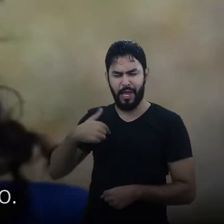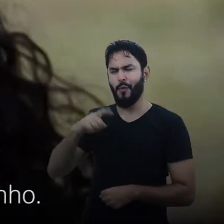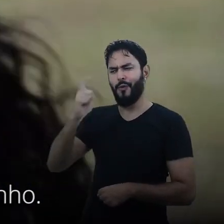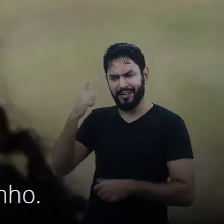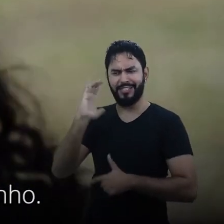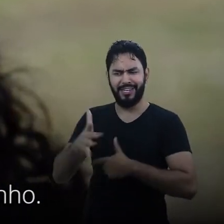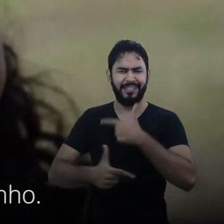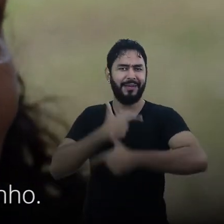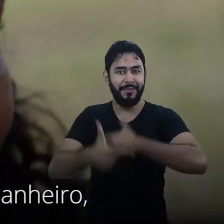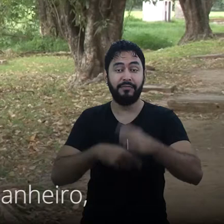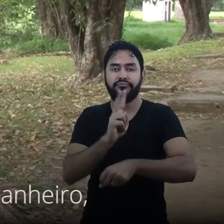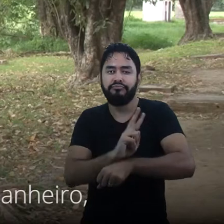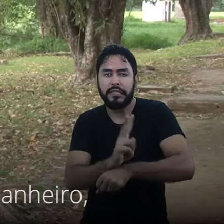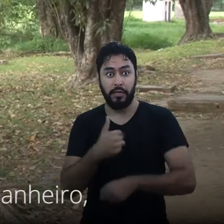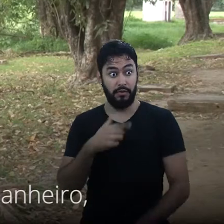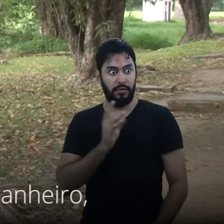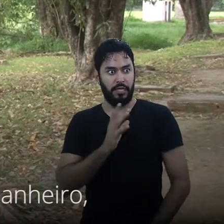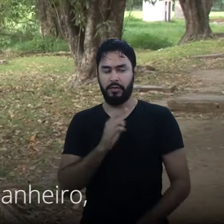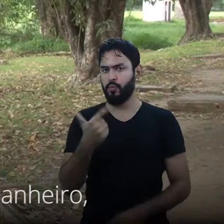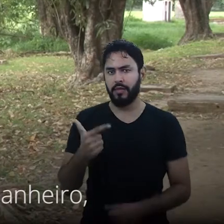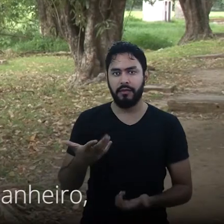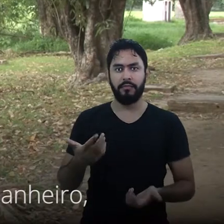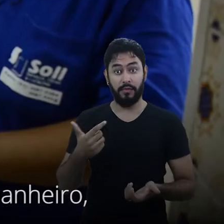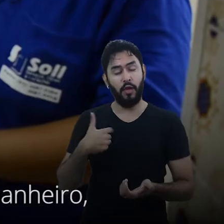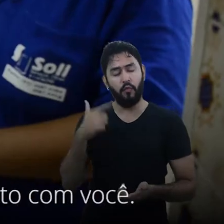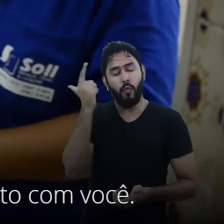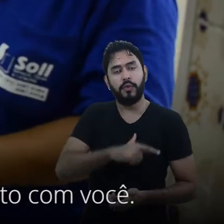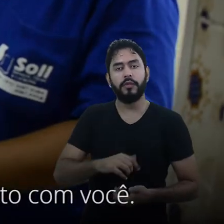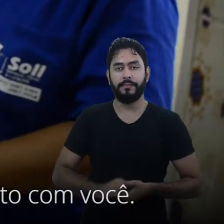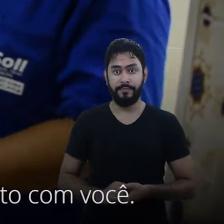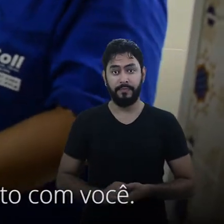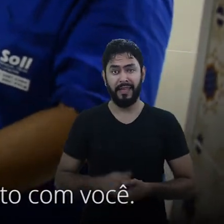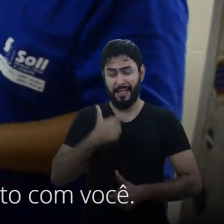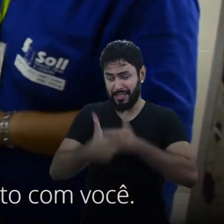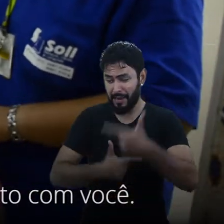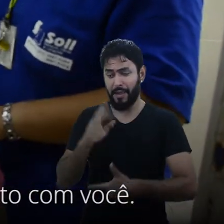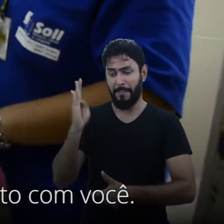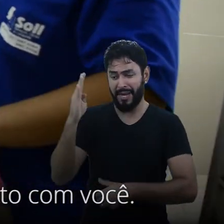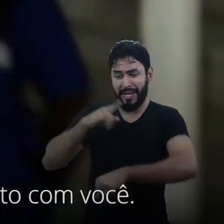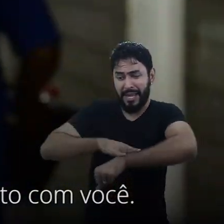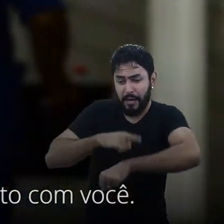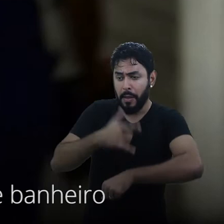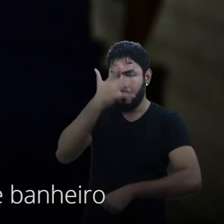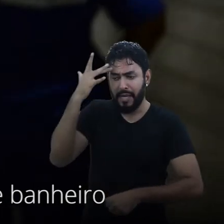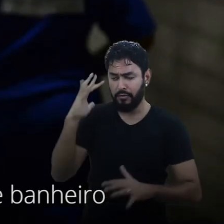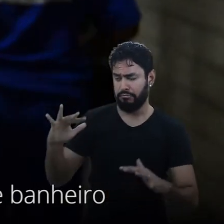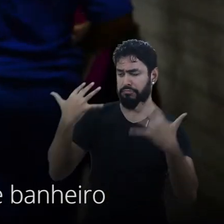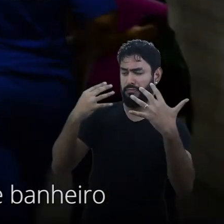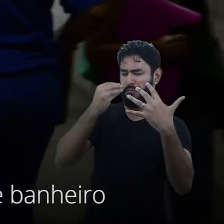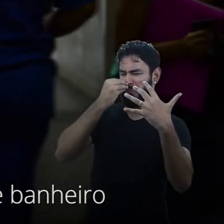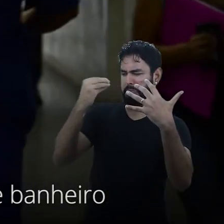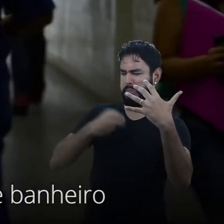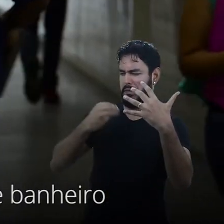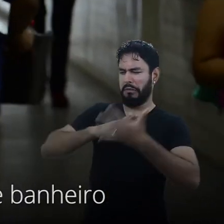tenho medo. Eu vou realizar esse sonho. É, porque você trabalha no banheiro, tem pessoas que têm preconceito com você, e você trabalha